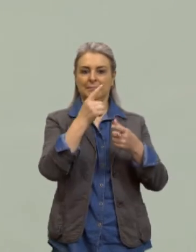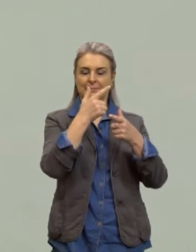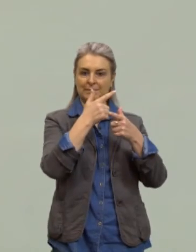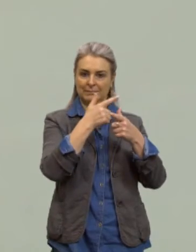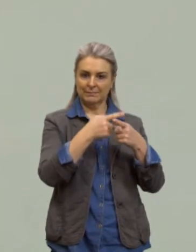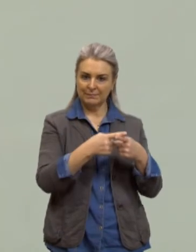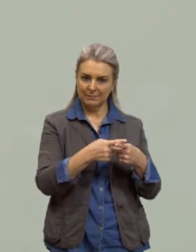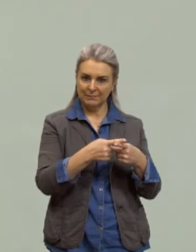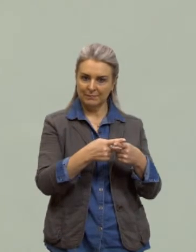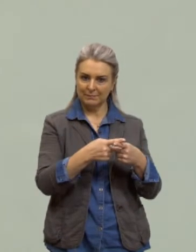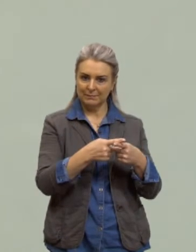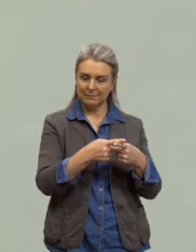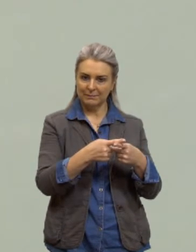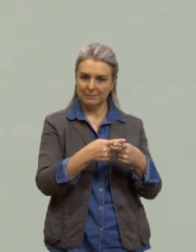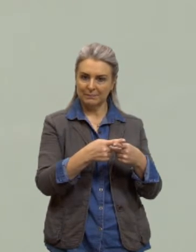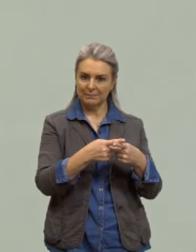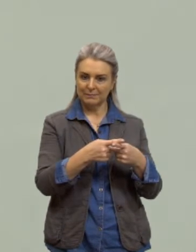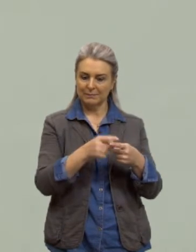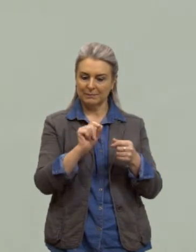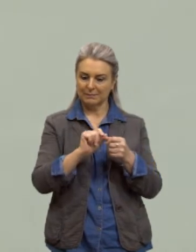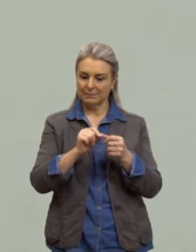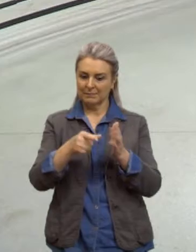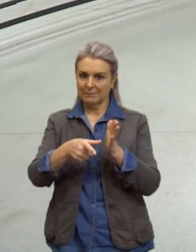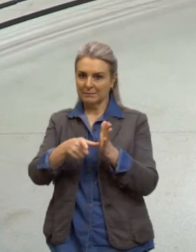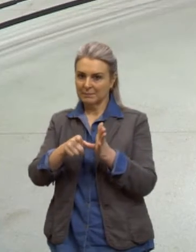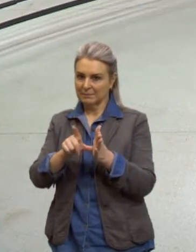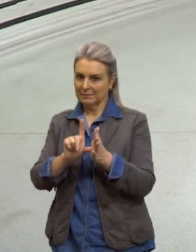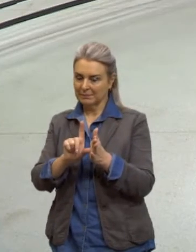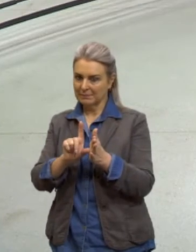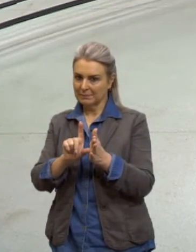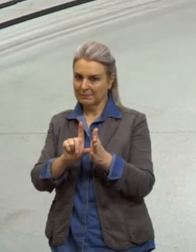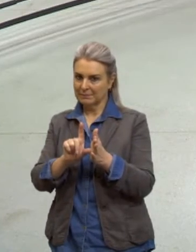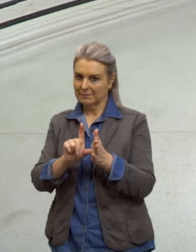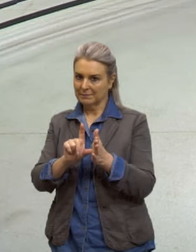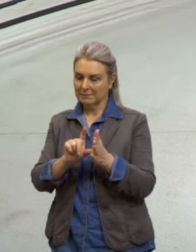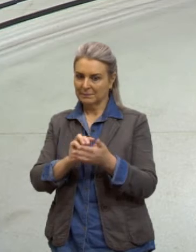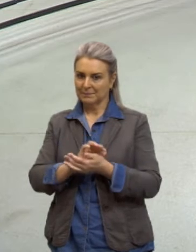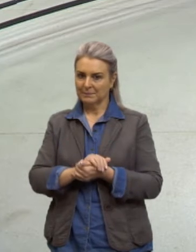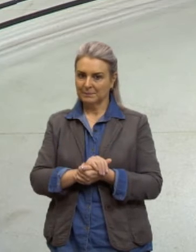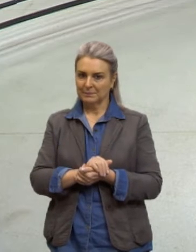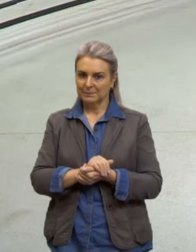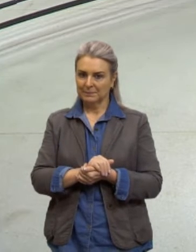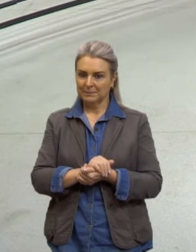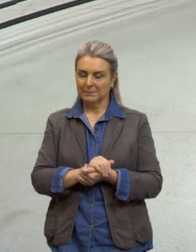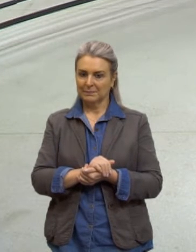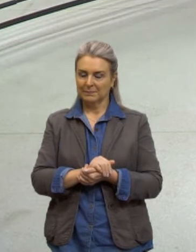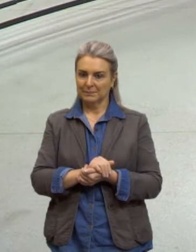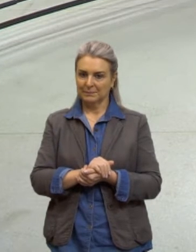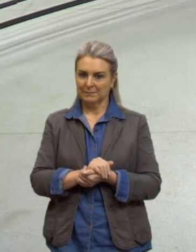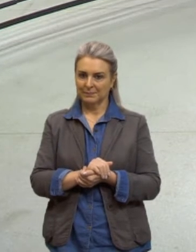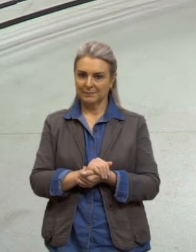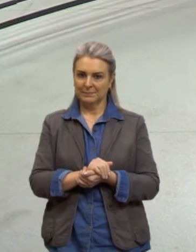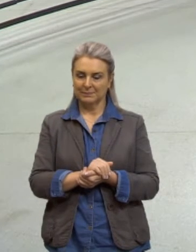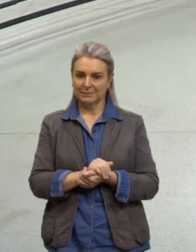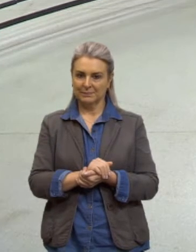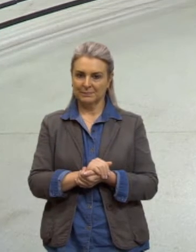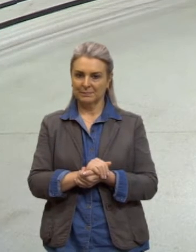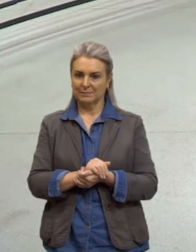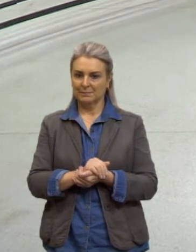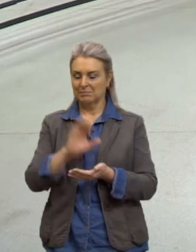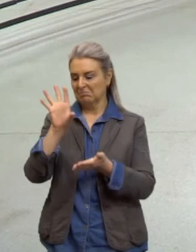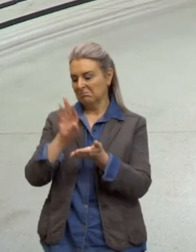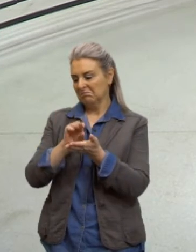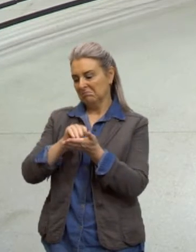que ela tem que ser resolvida antes não podemos esquecer desse detalhe então vamos lá o restante eu vou copiar